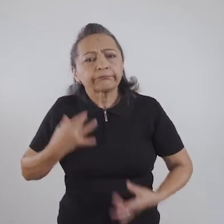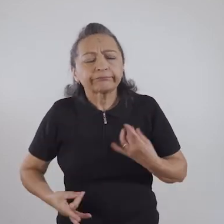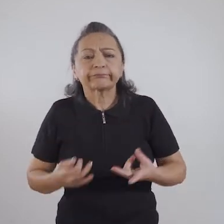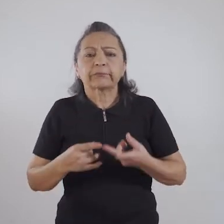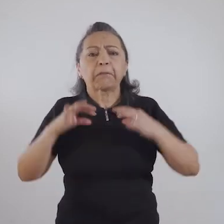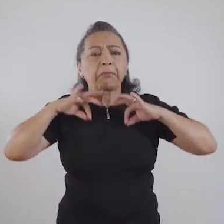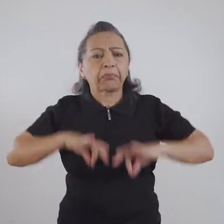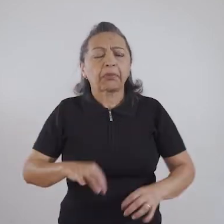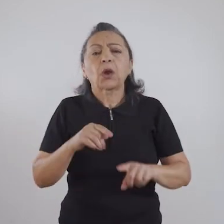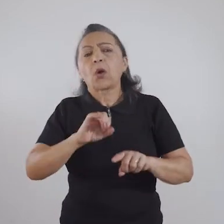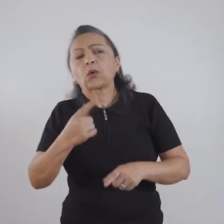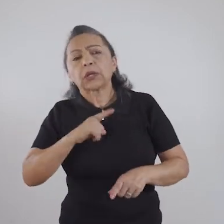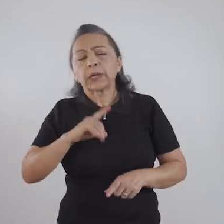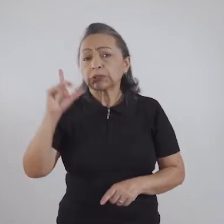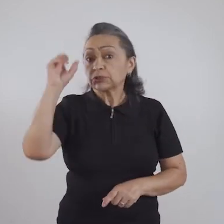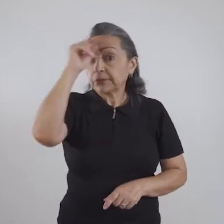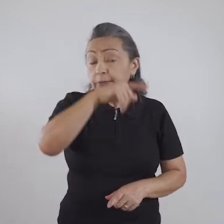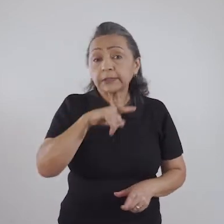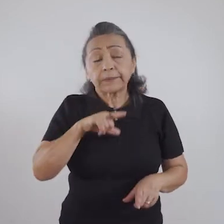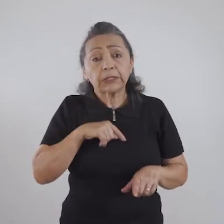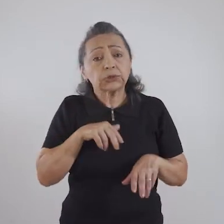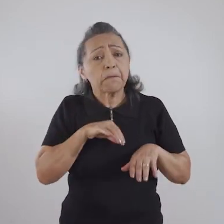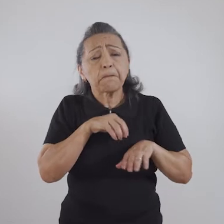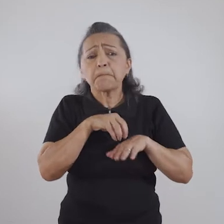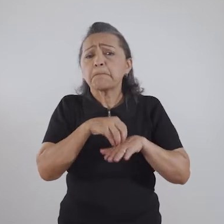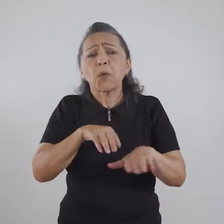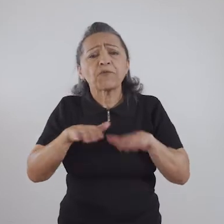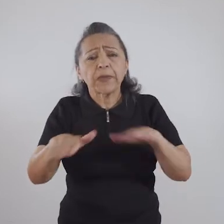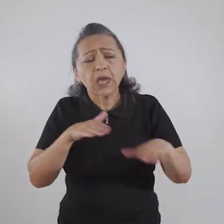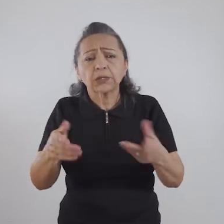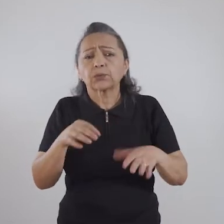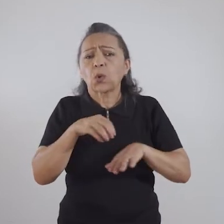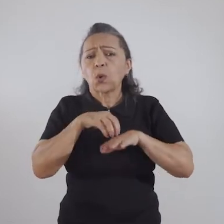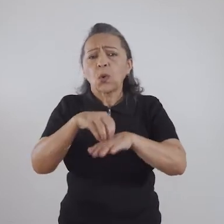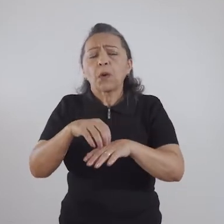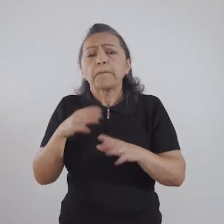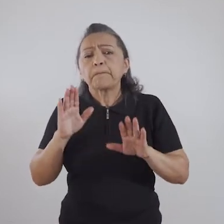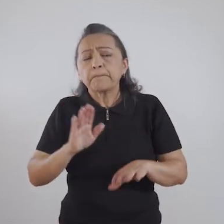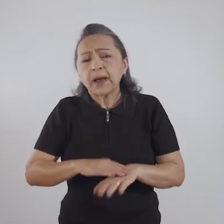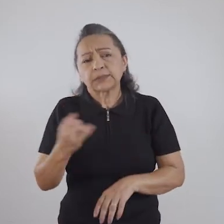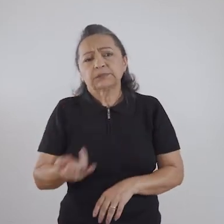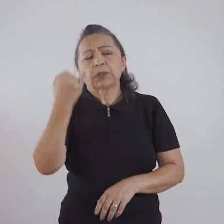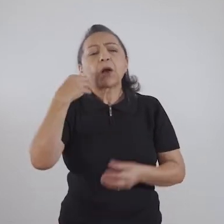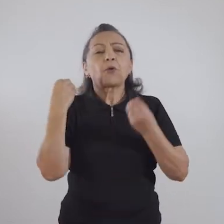libido, muitas vezes, ou então você tem uma dificuldade até de locomoção mesmo. Mas o mais importante é